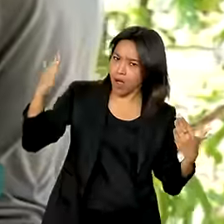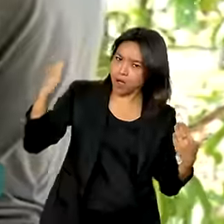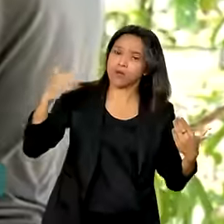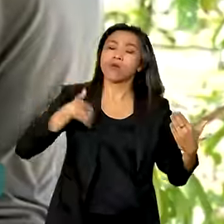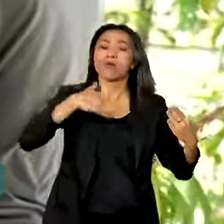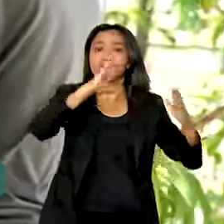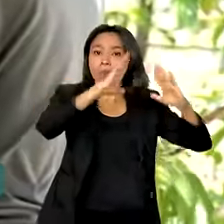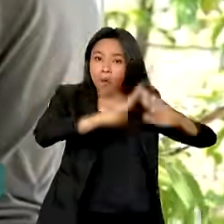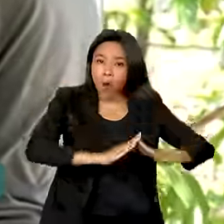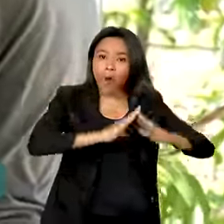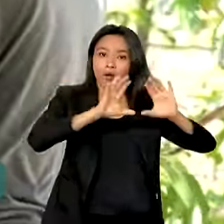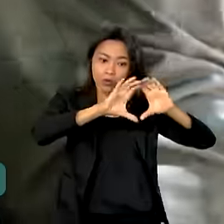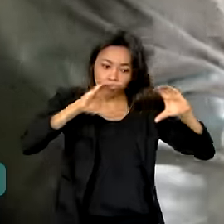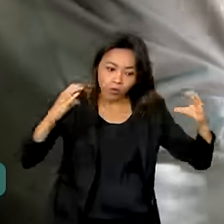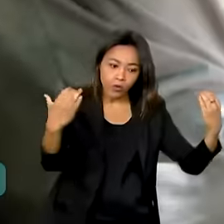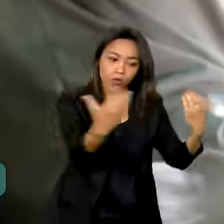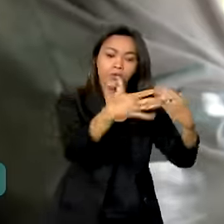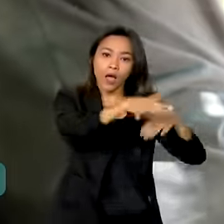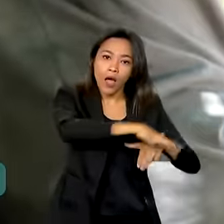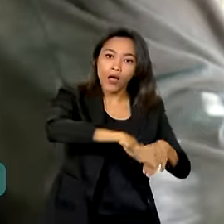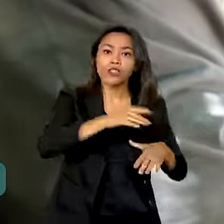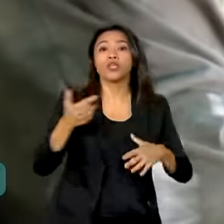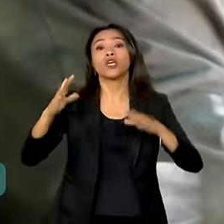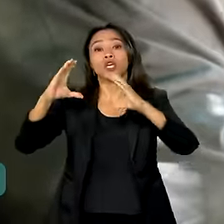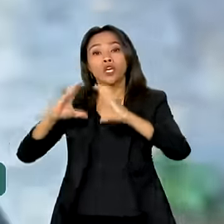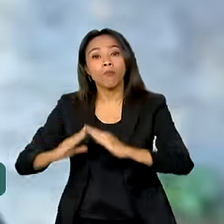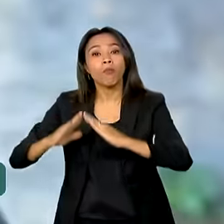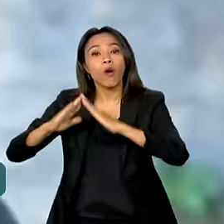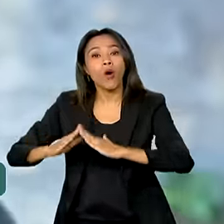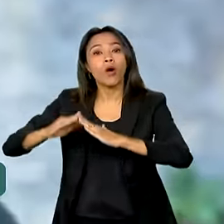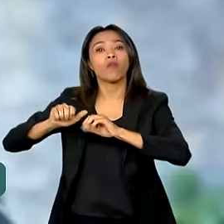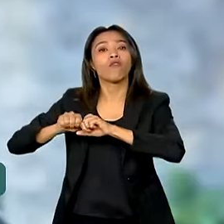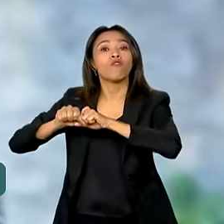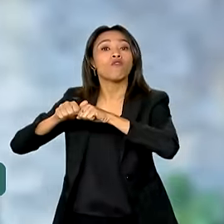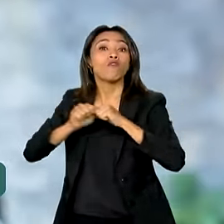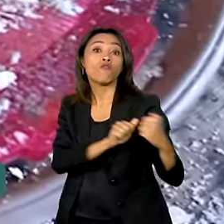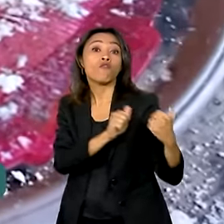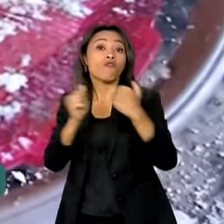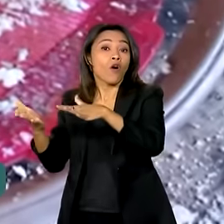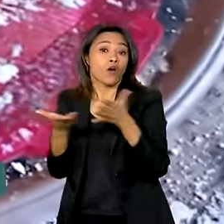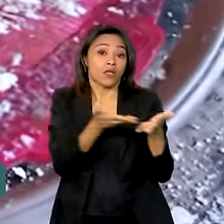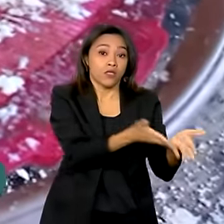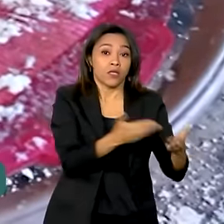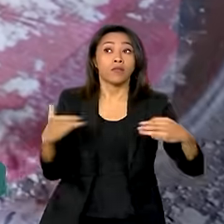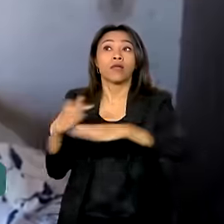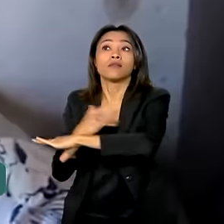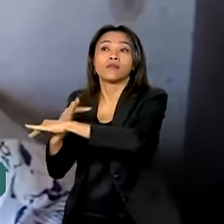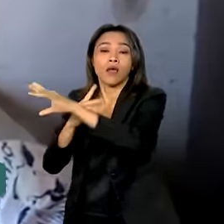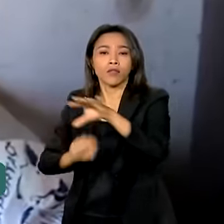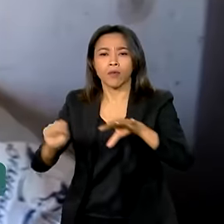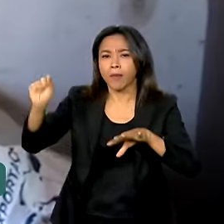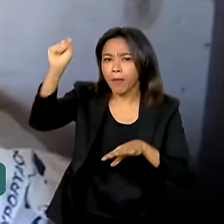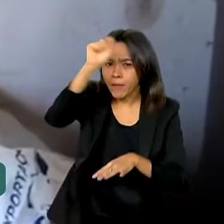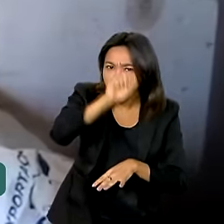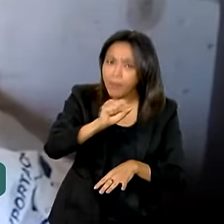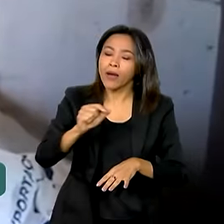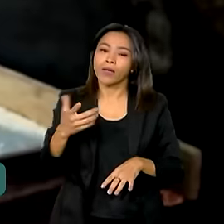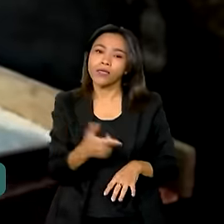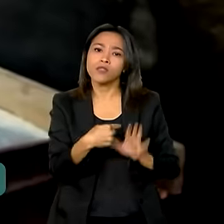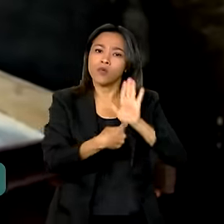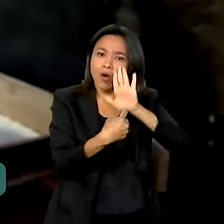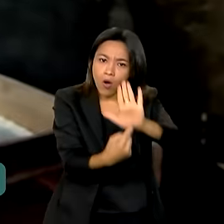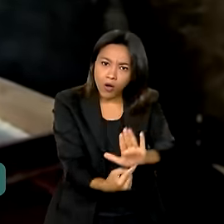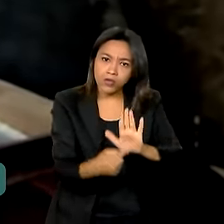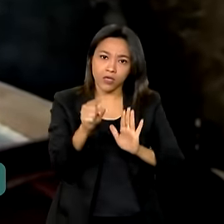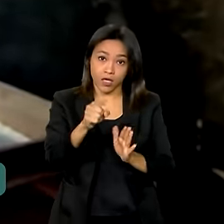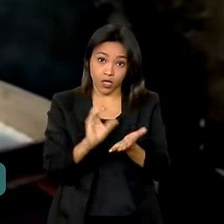dentro dos territórios quilombolas com as pessoas quilombolas que moram fora desses territórios, oficialmente delimitados. Denotando que o